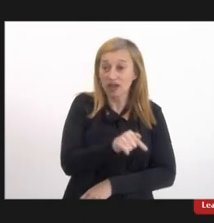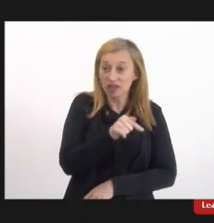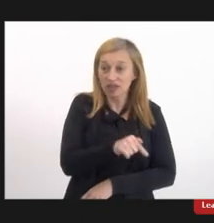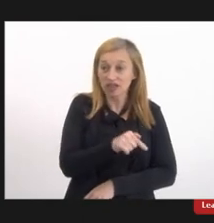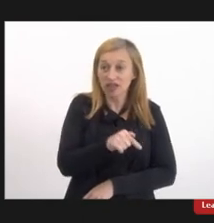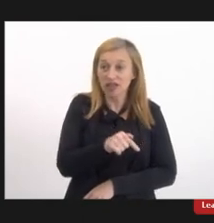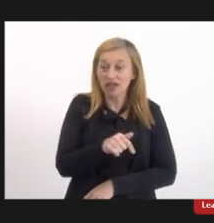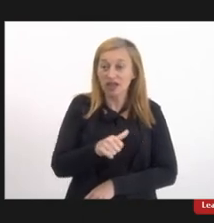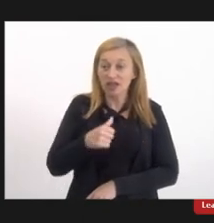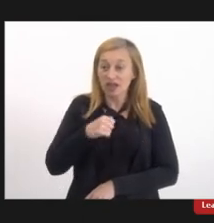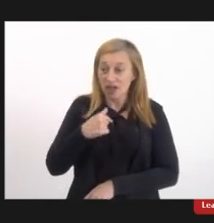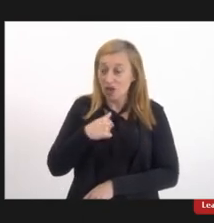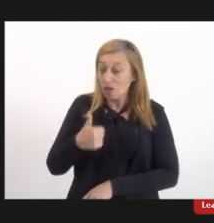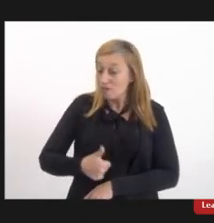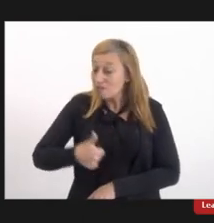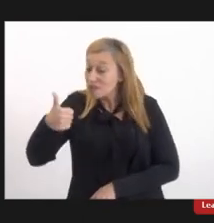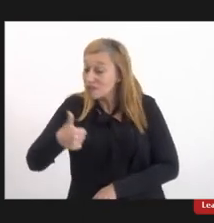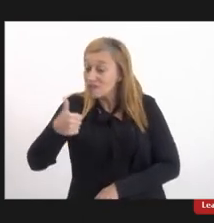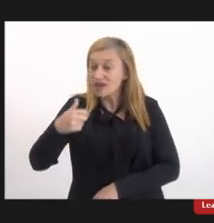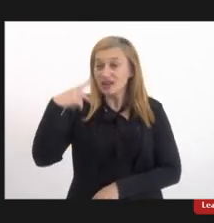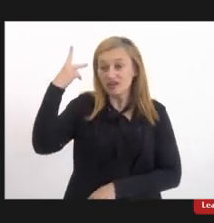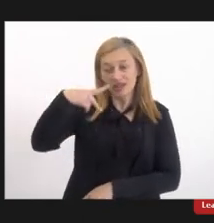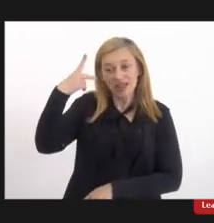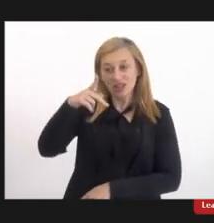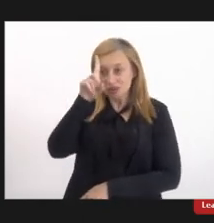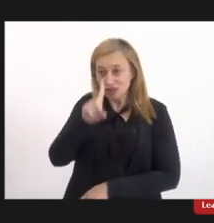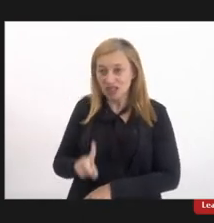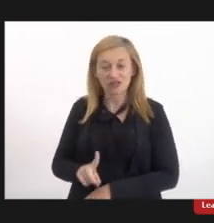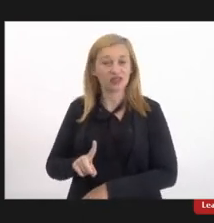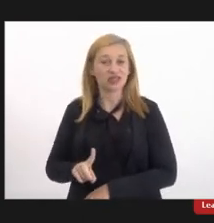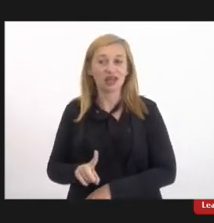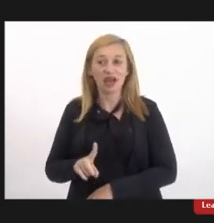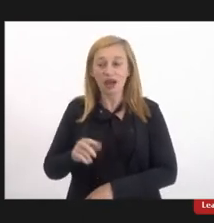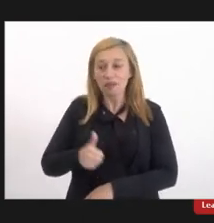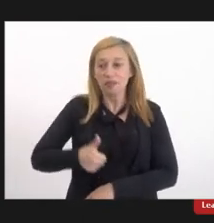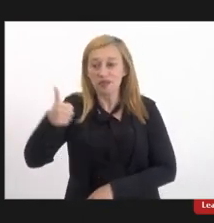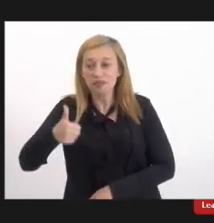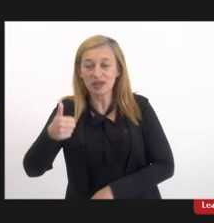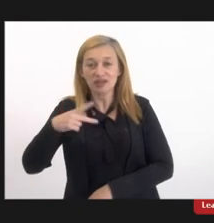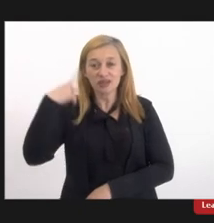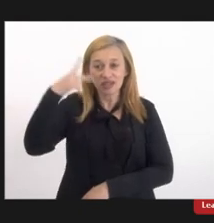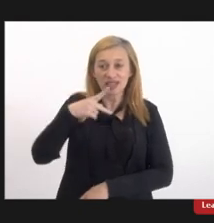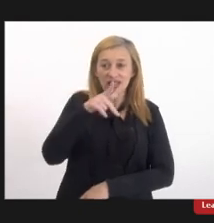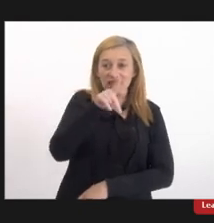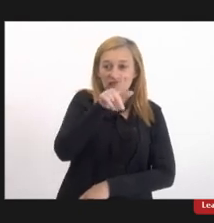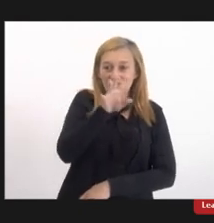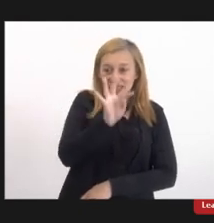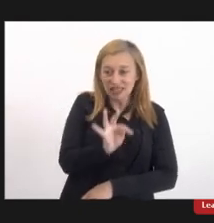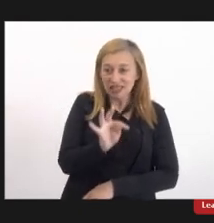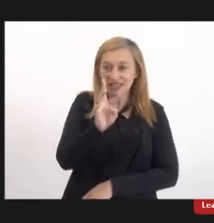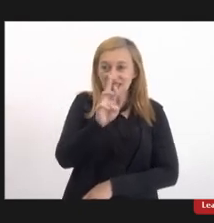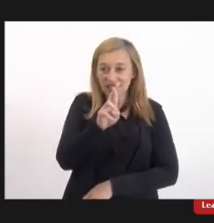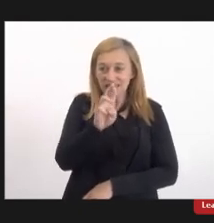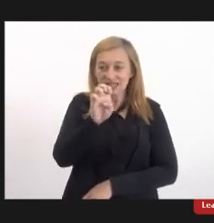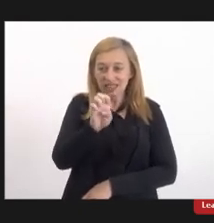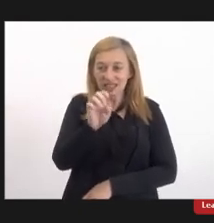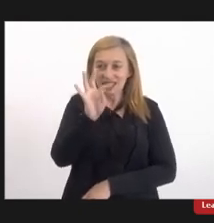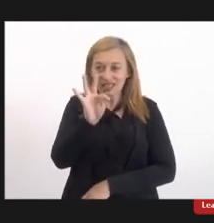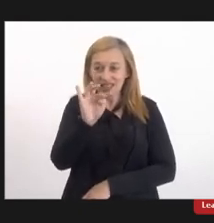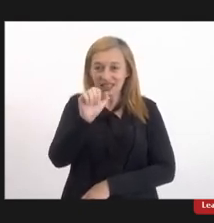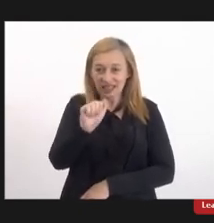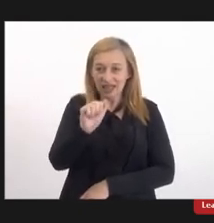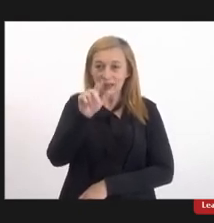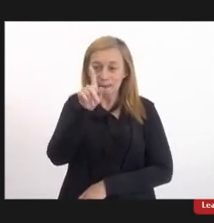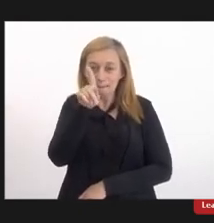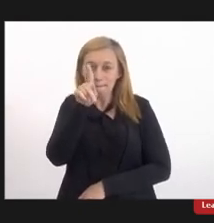a primeira vereadora deficiente, a primeira vereadora tetrapésica da cidade do Rio de Janeiro. E quando eu